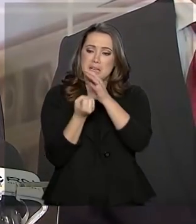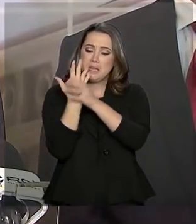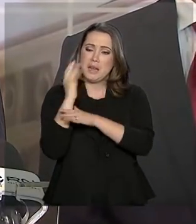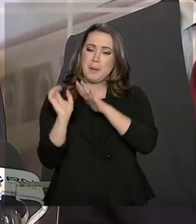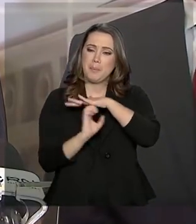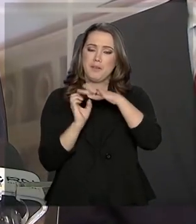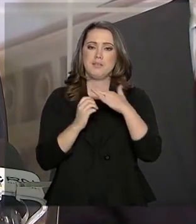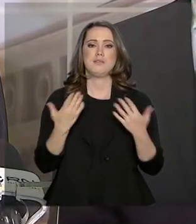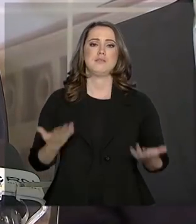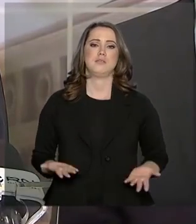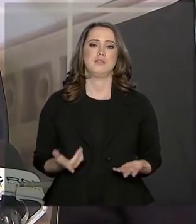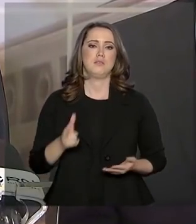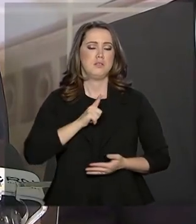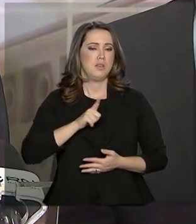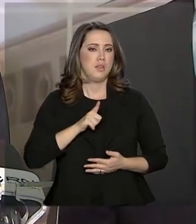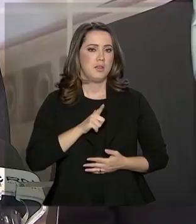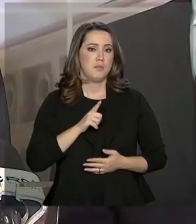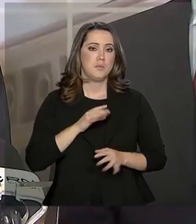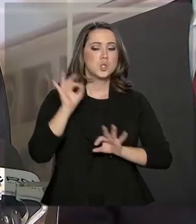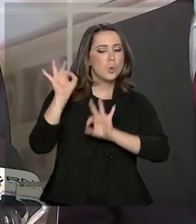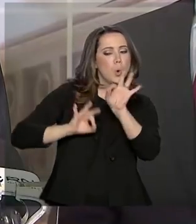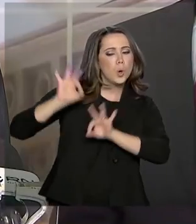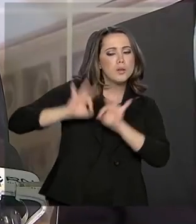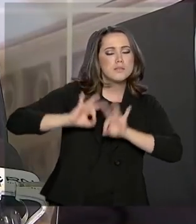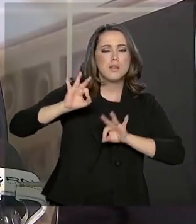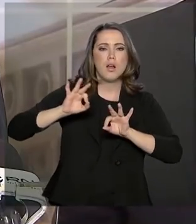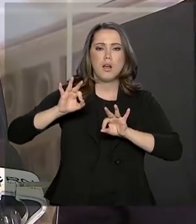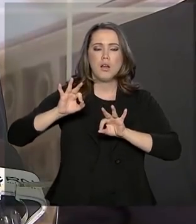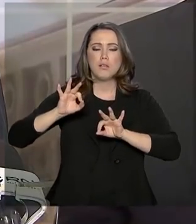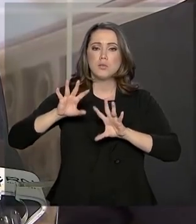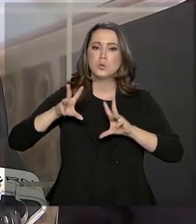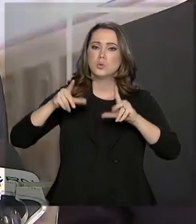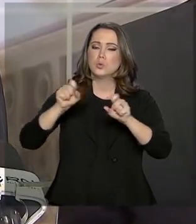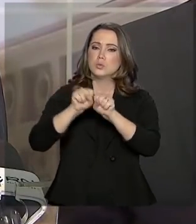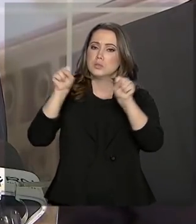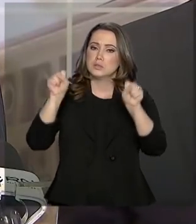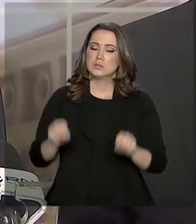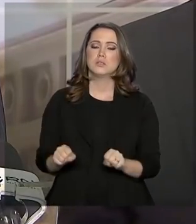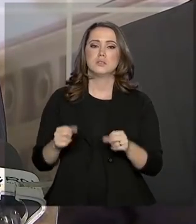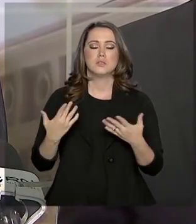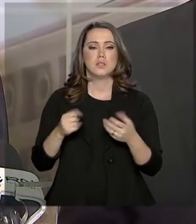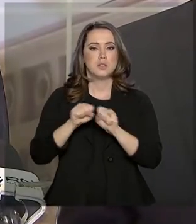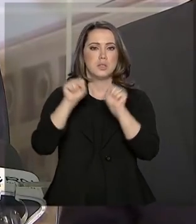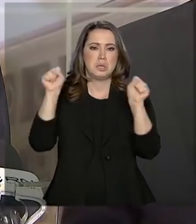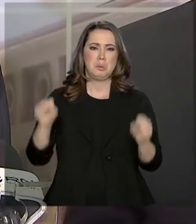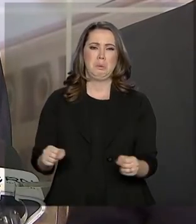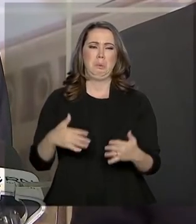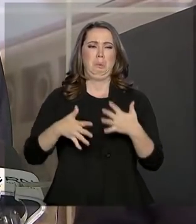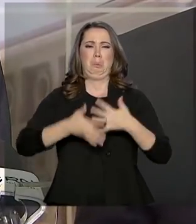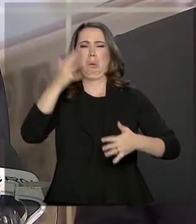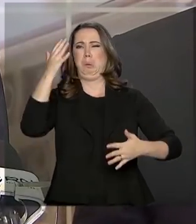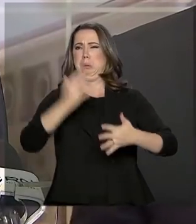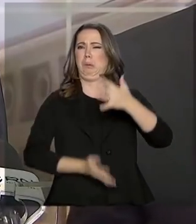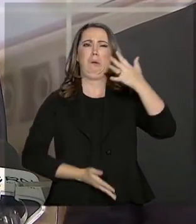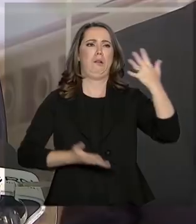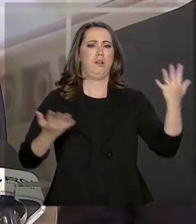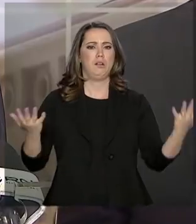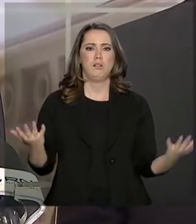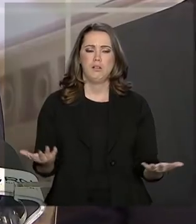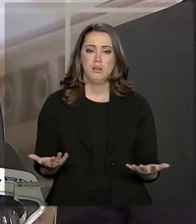Então, temos que organizar, reorganizar o sistema, que o sistema é caótico, é complexo,